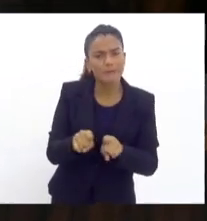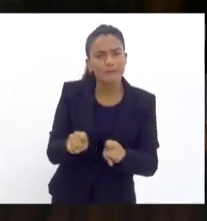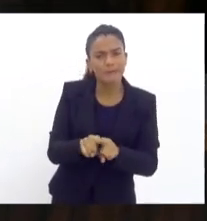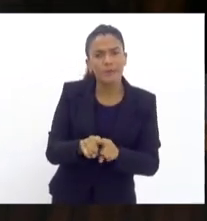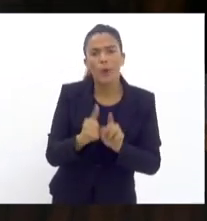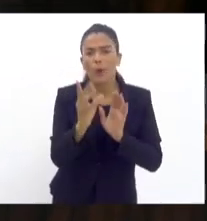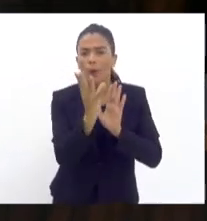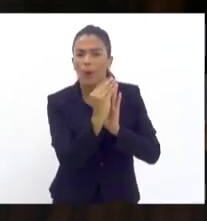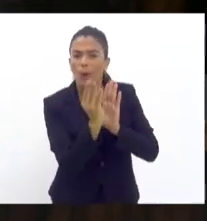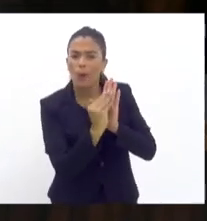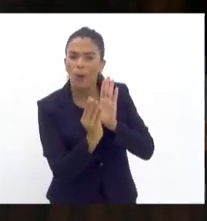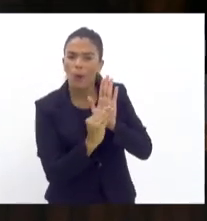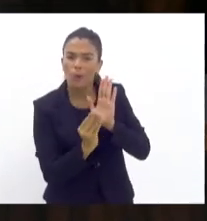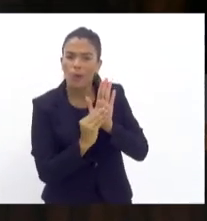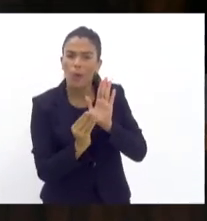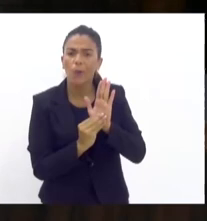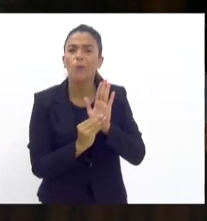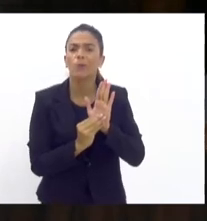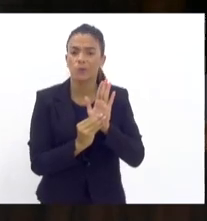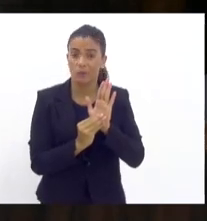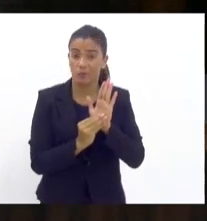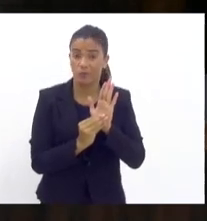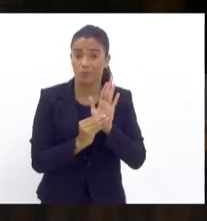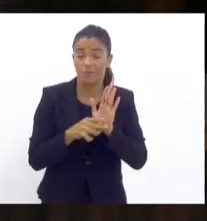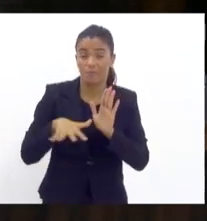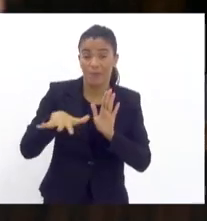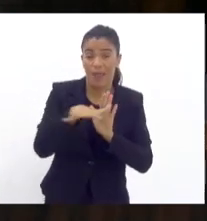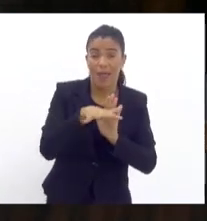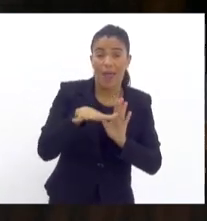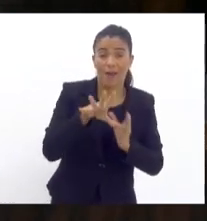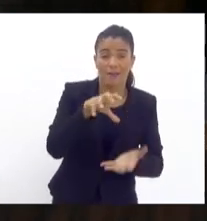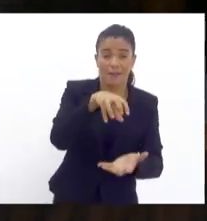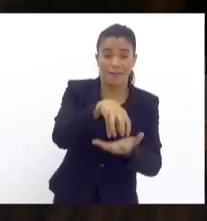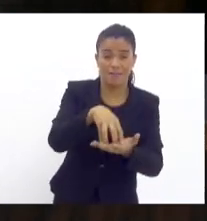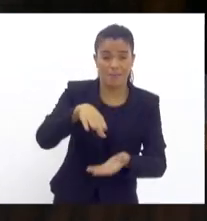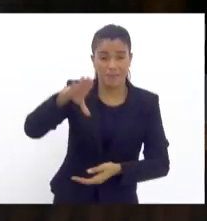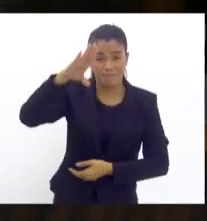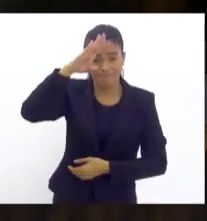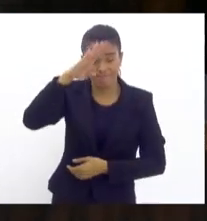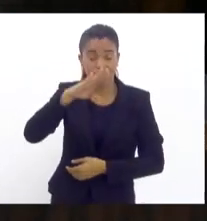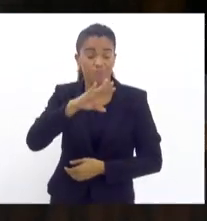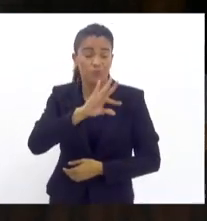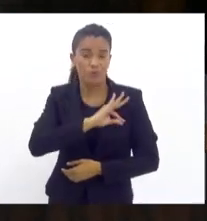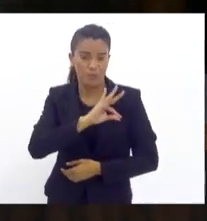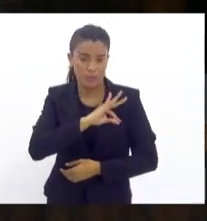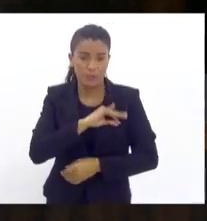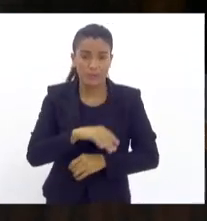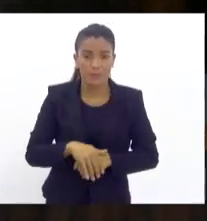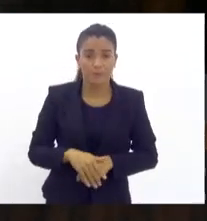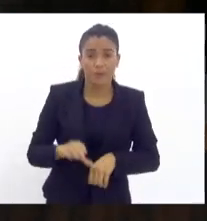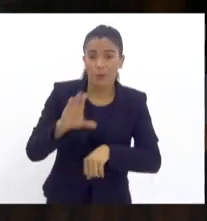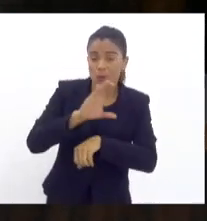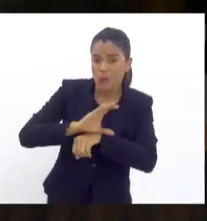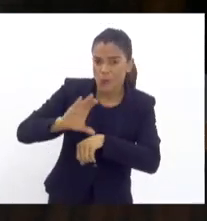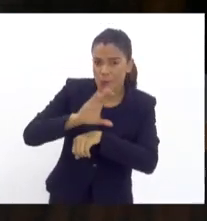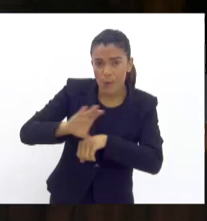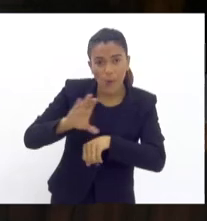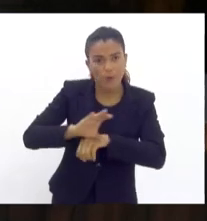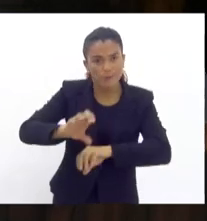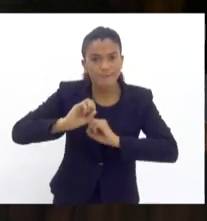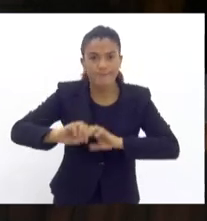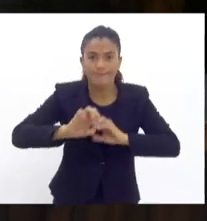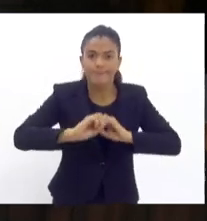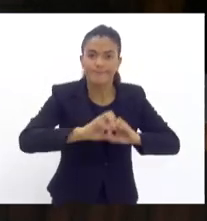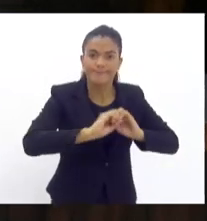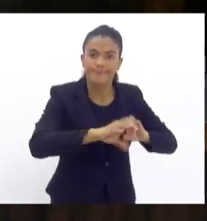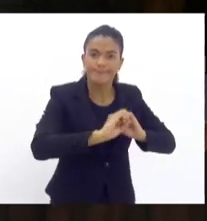conteúdos programáticos nas academias das polícias cursos sendo ministrados